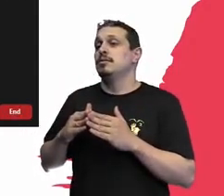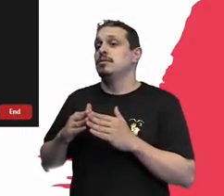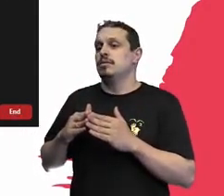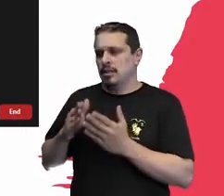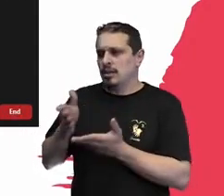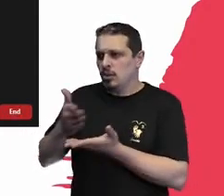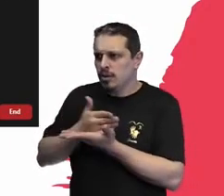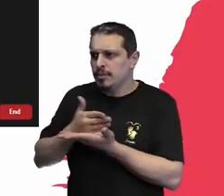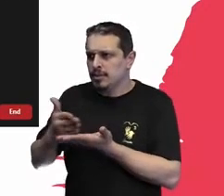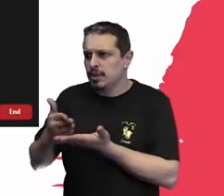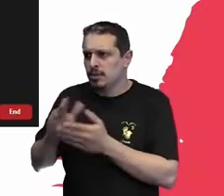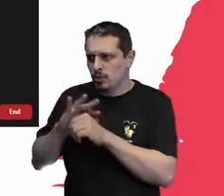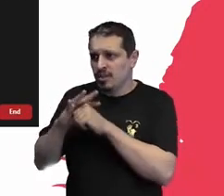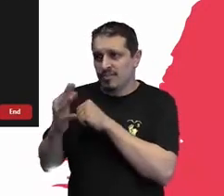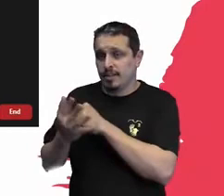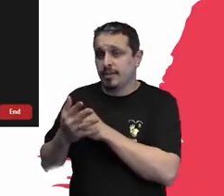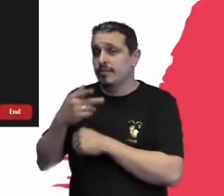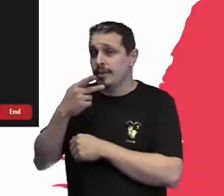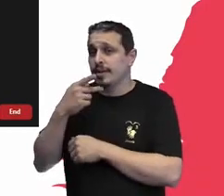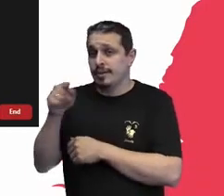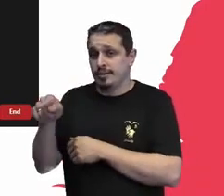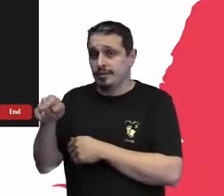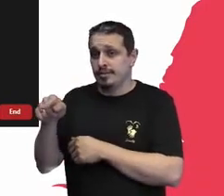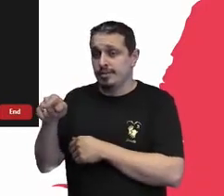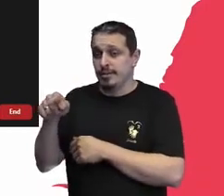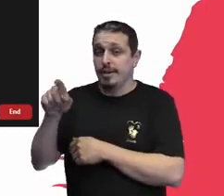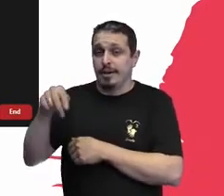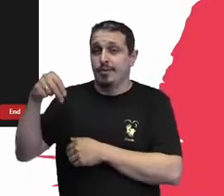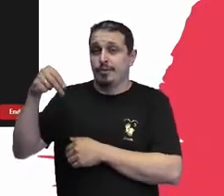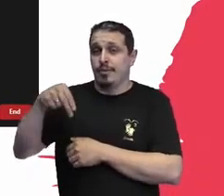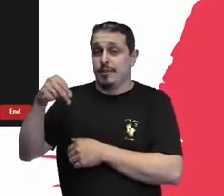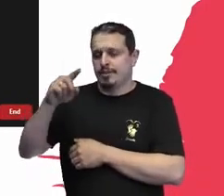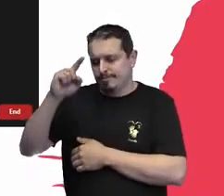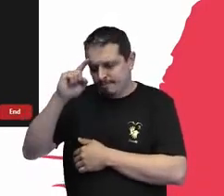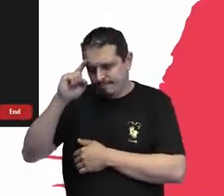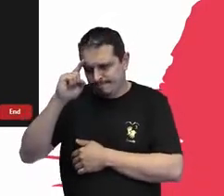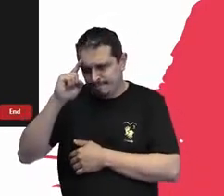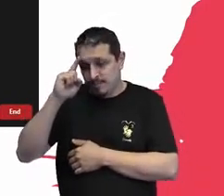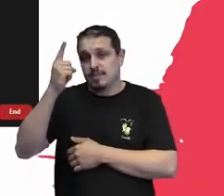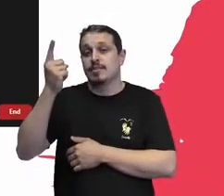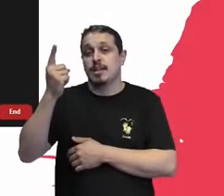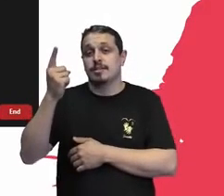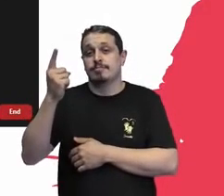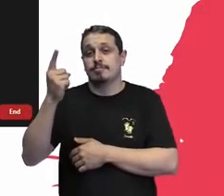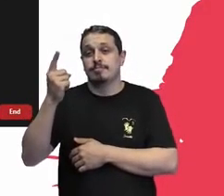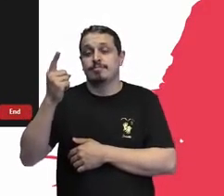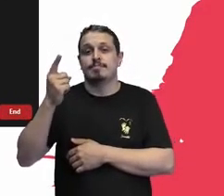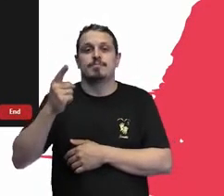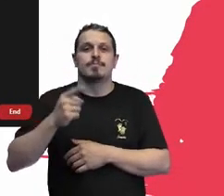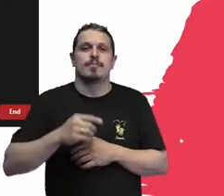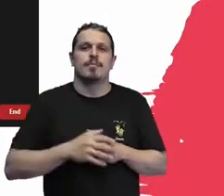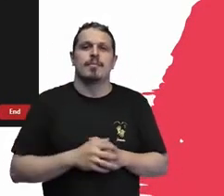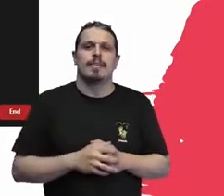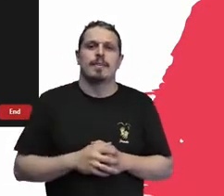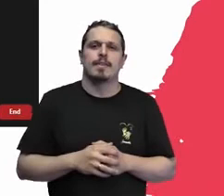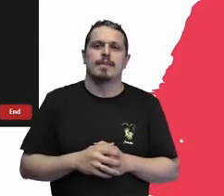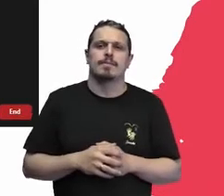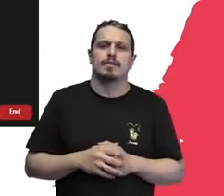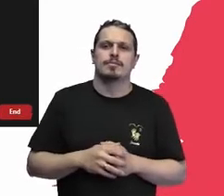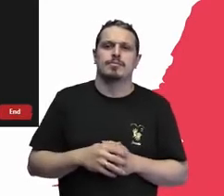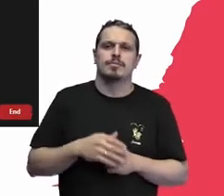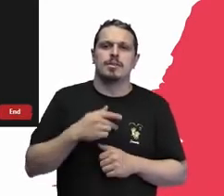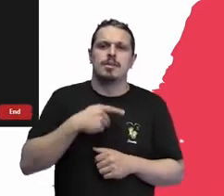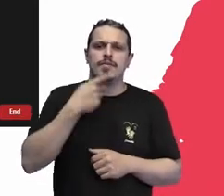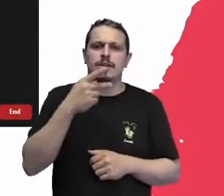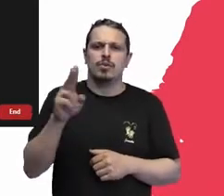Então, em novembro, nós decidimos criar esse primeiro projeto e aqui eu vou falar, já não me lembro em que